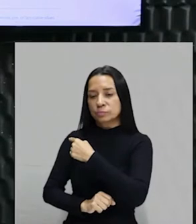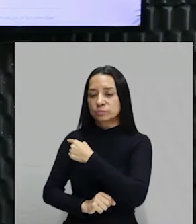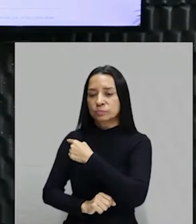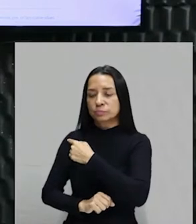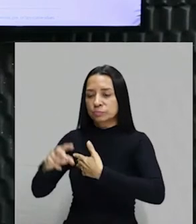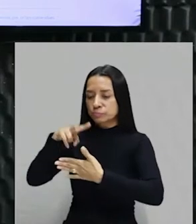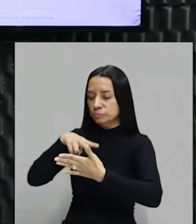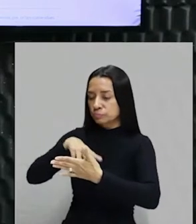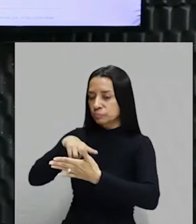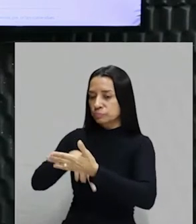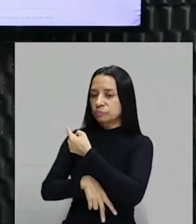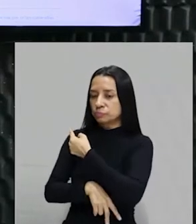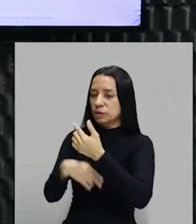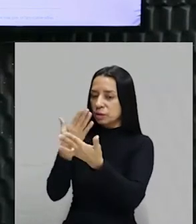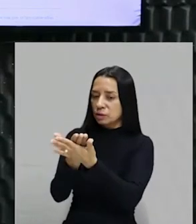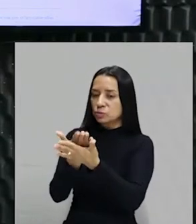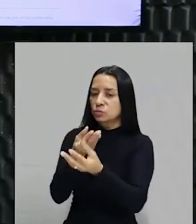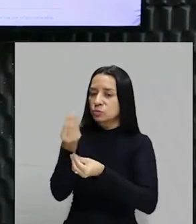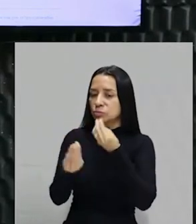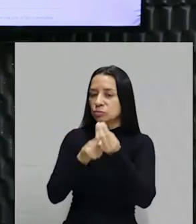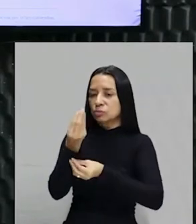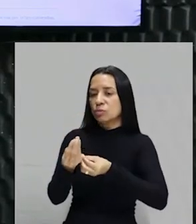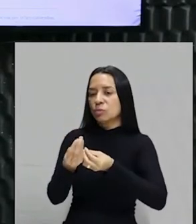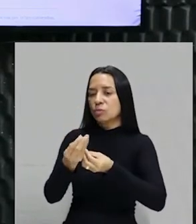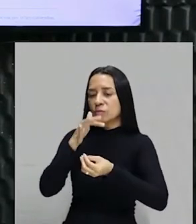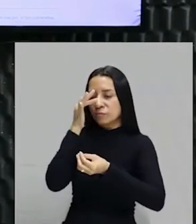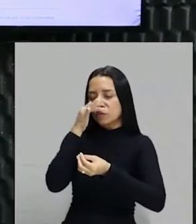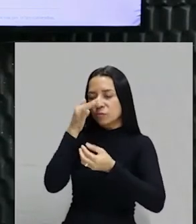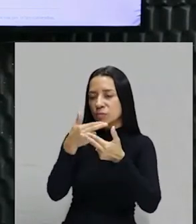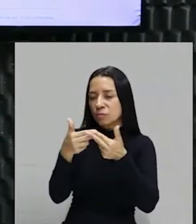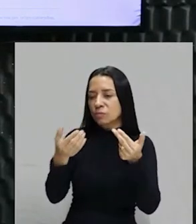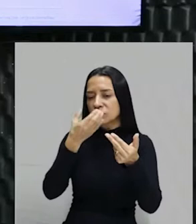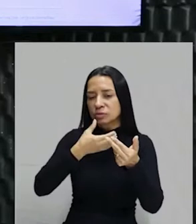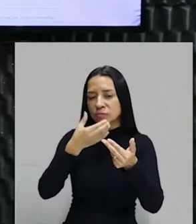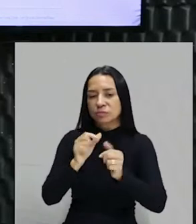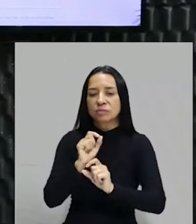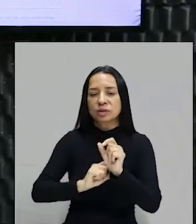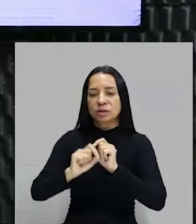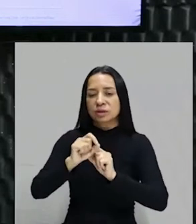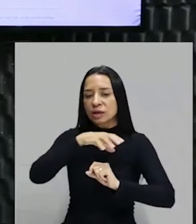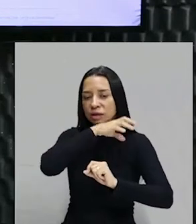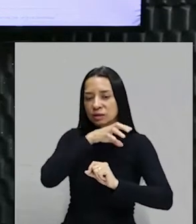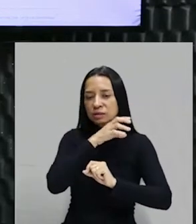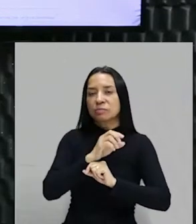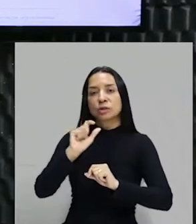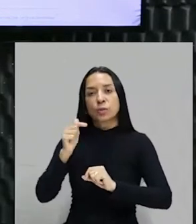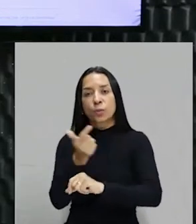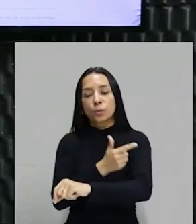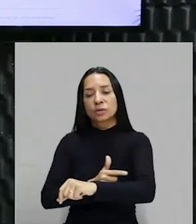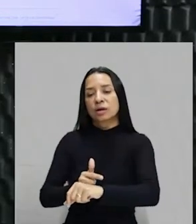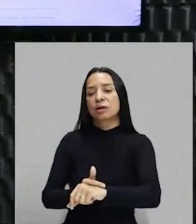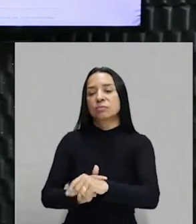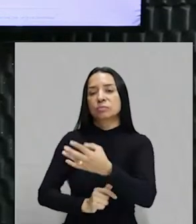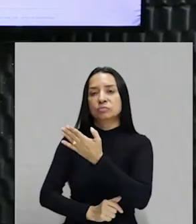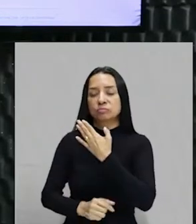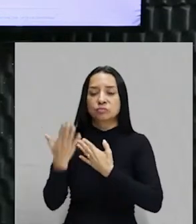paisagens do Rio de Janeiro, estudos de condecorações, flores, frutas, animais, entre outros hábitos da época. Por que este